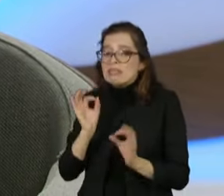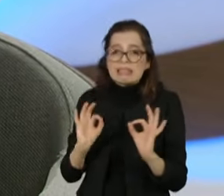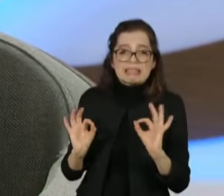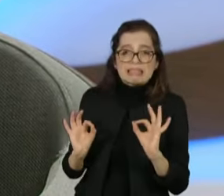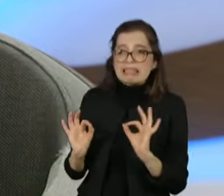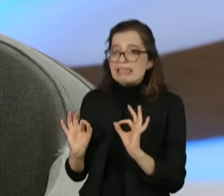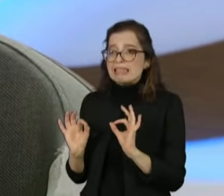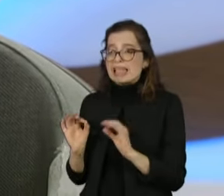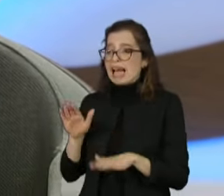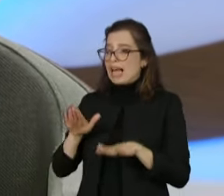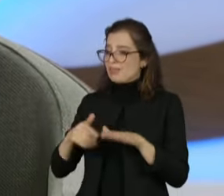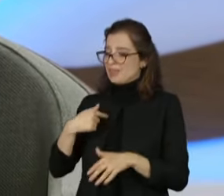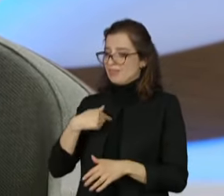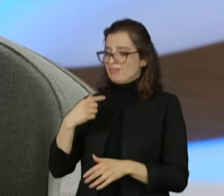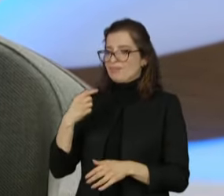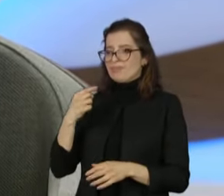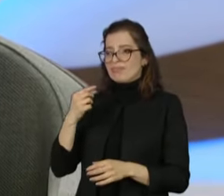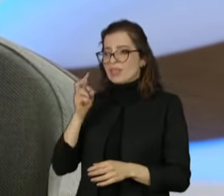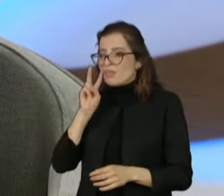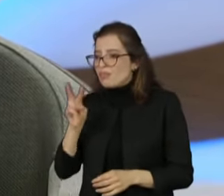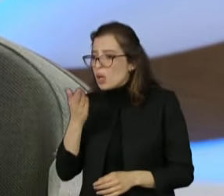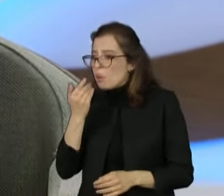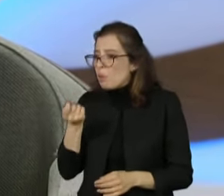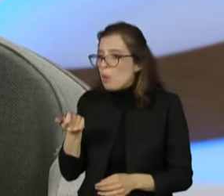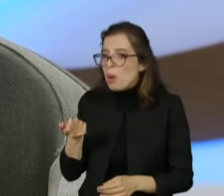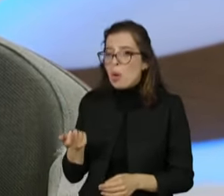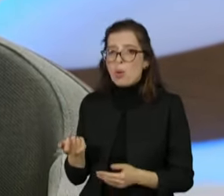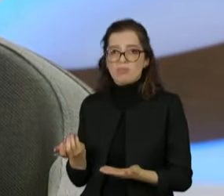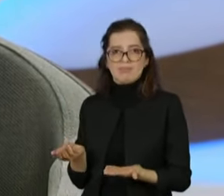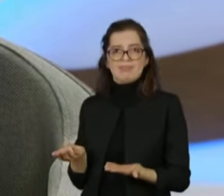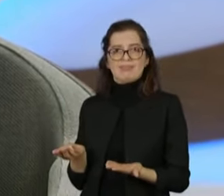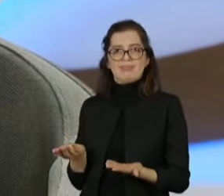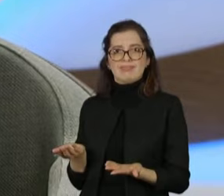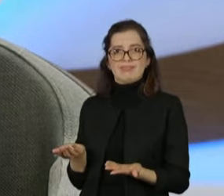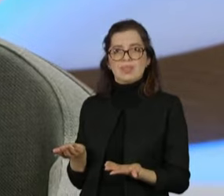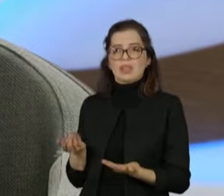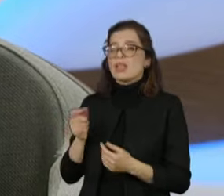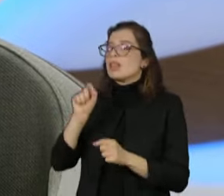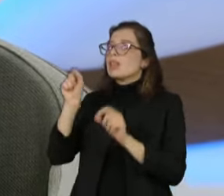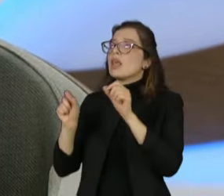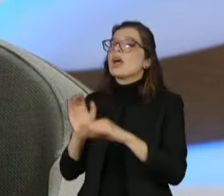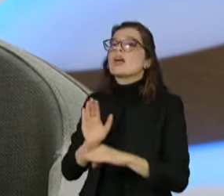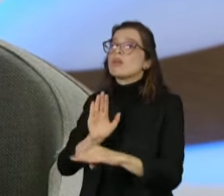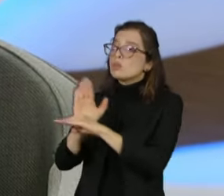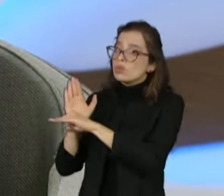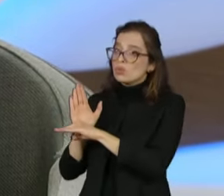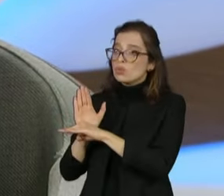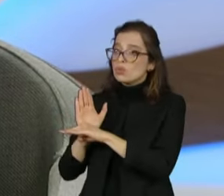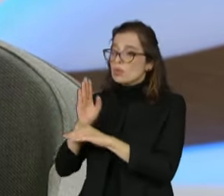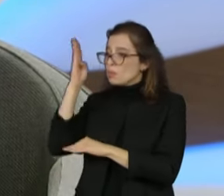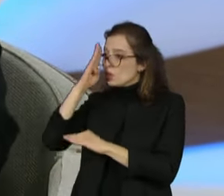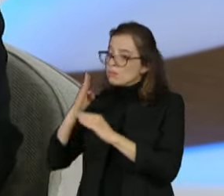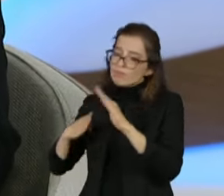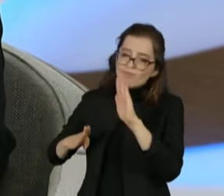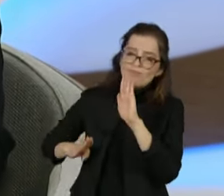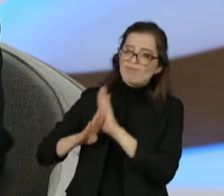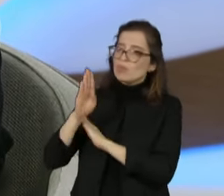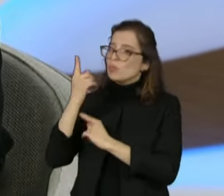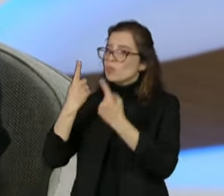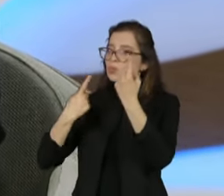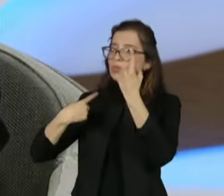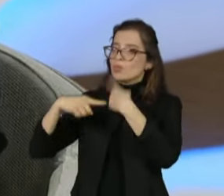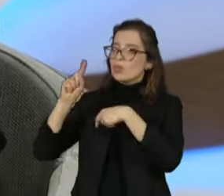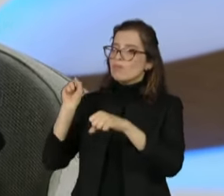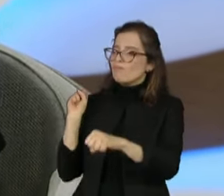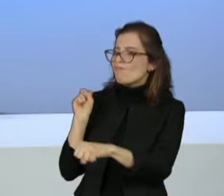moderada ou grave, quem pode garantir a estabilidade, a segurança jurídica para que o Brasil volta a crescer e gerar emprego é a candidatura